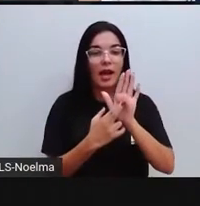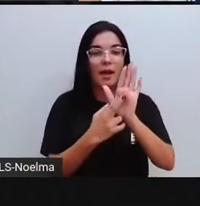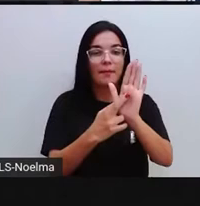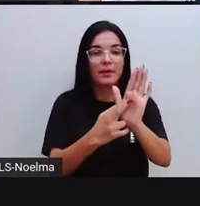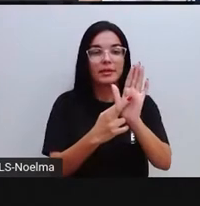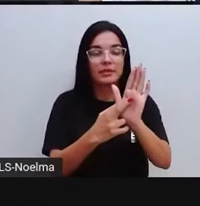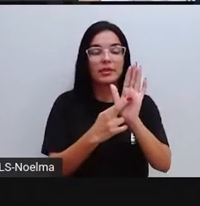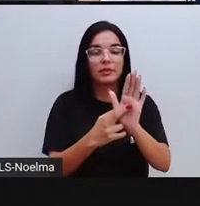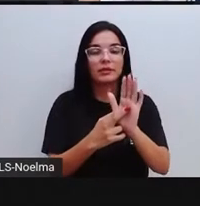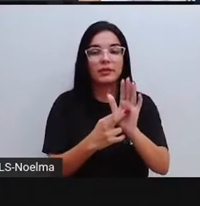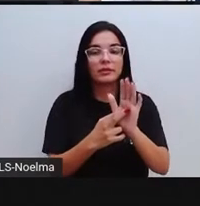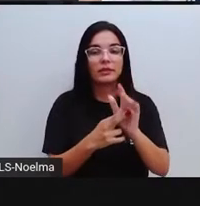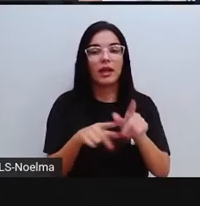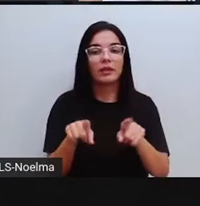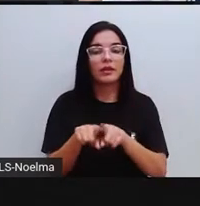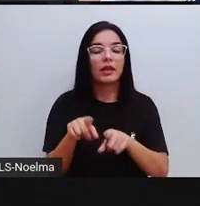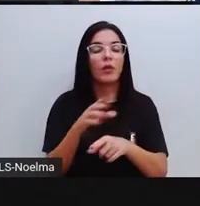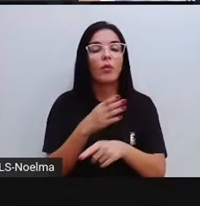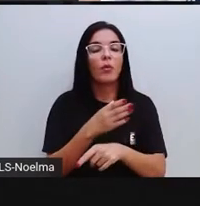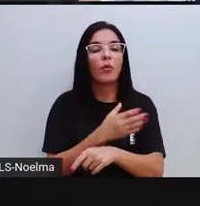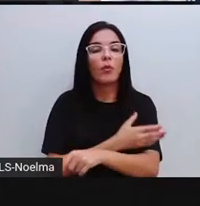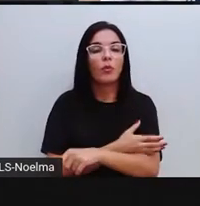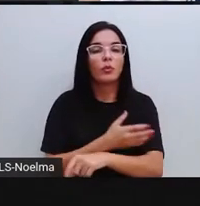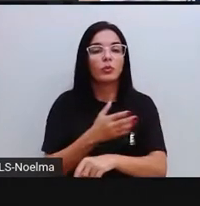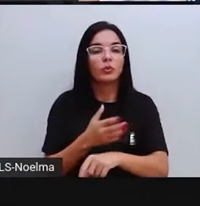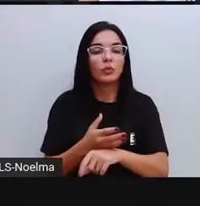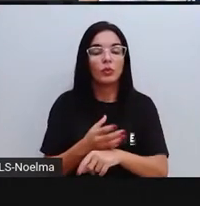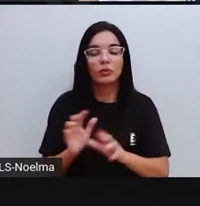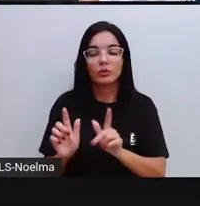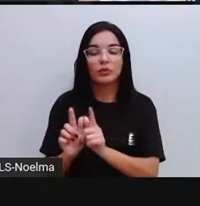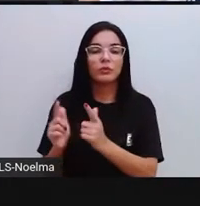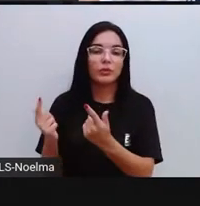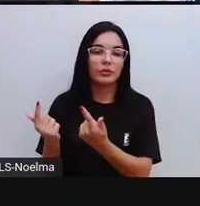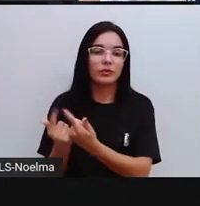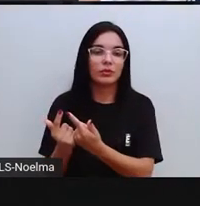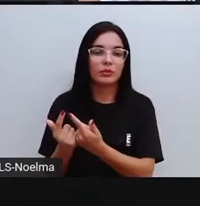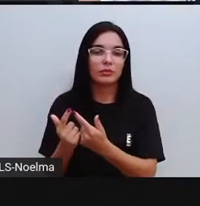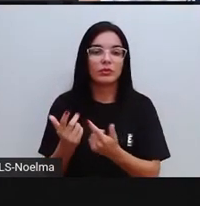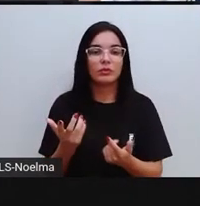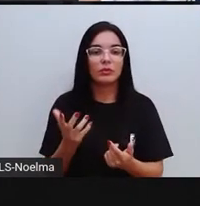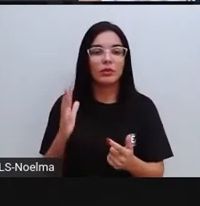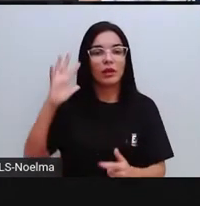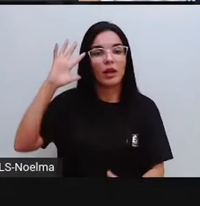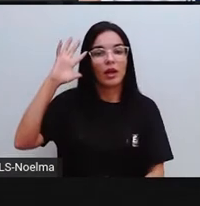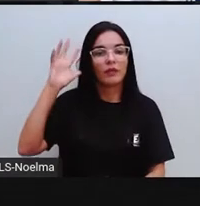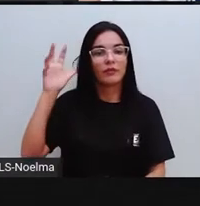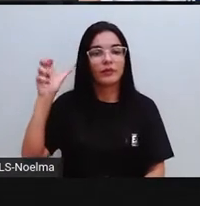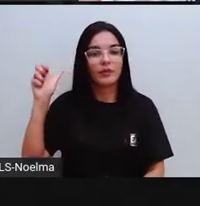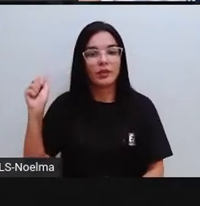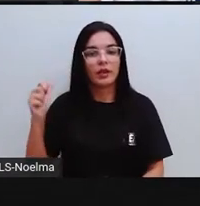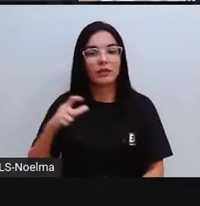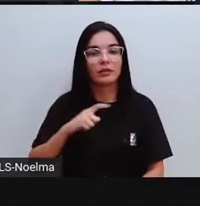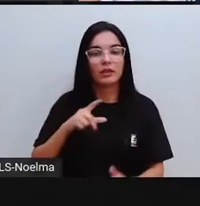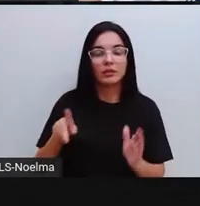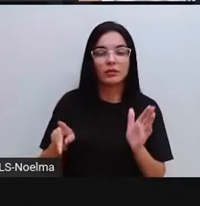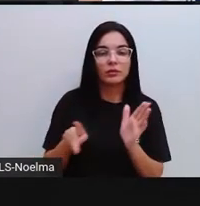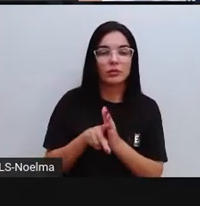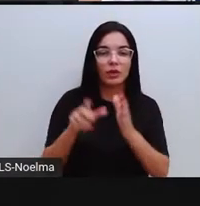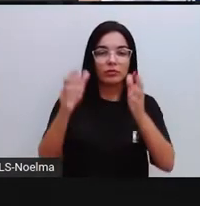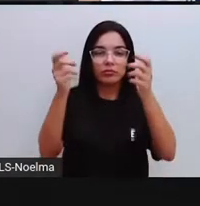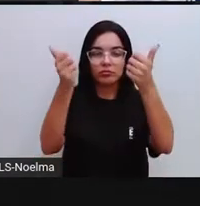os costumes das tribos africanas, tá? Suas esculturas, máscaras,